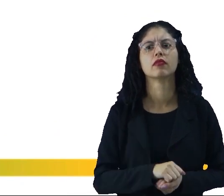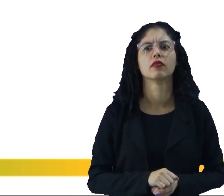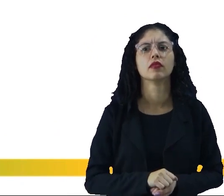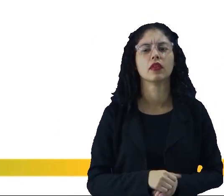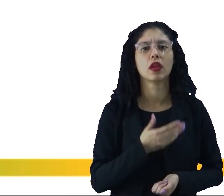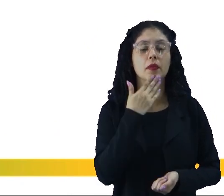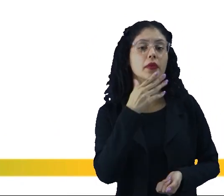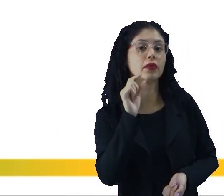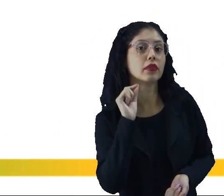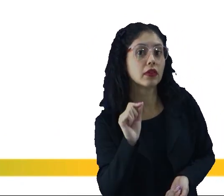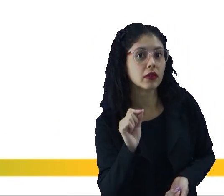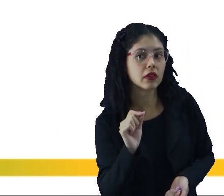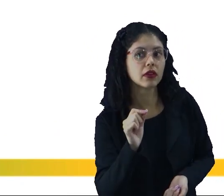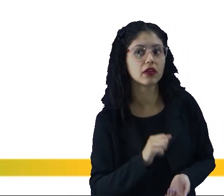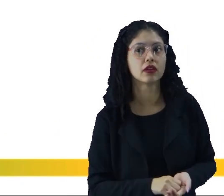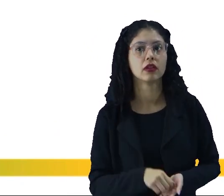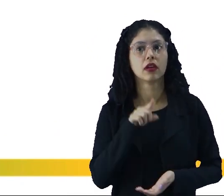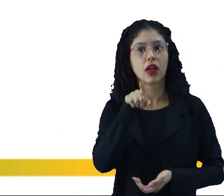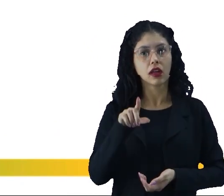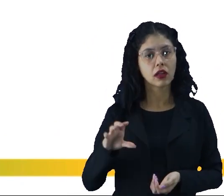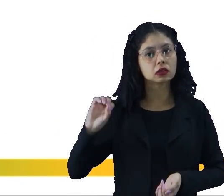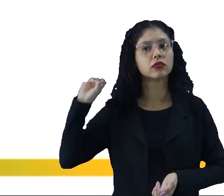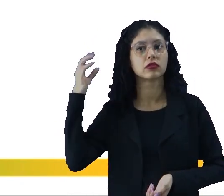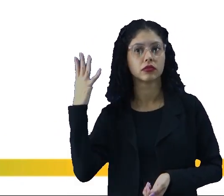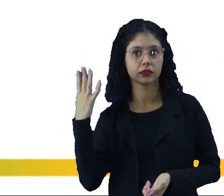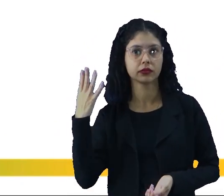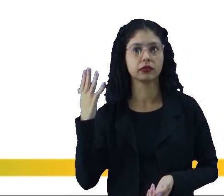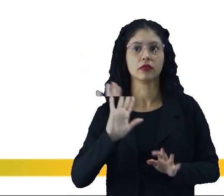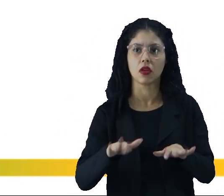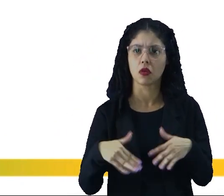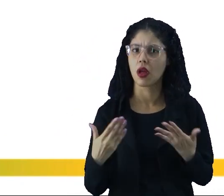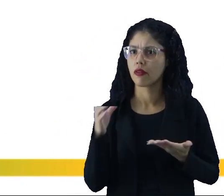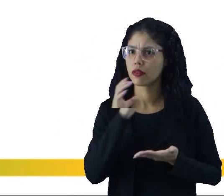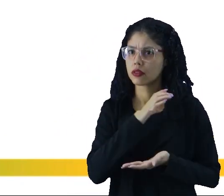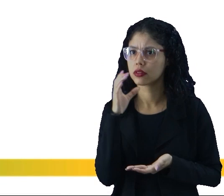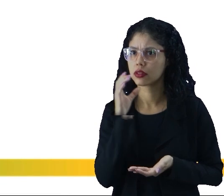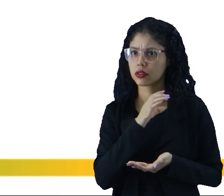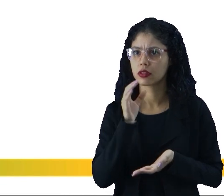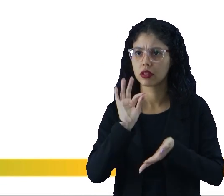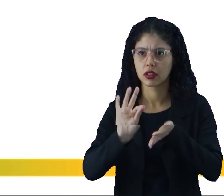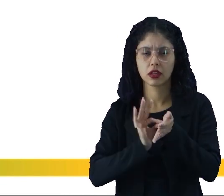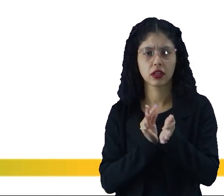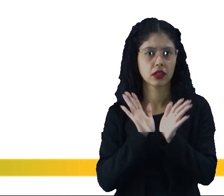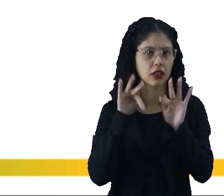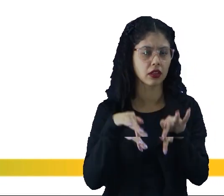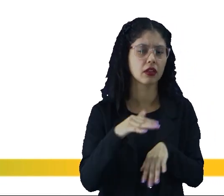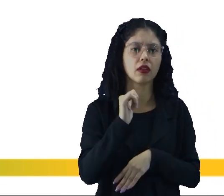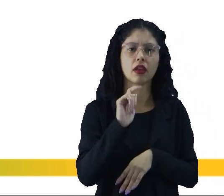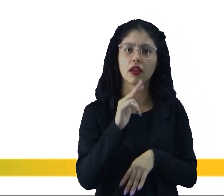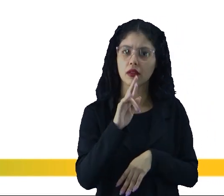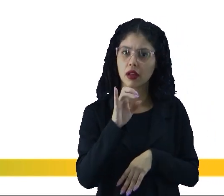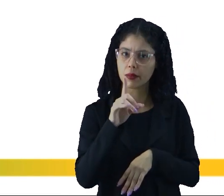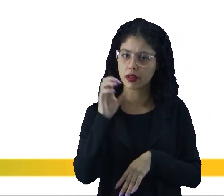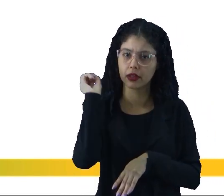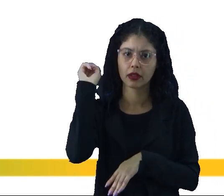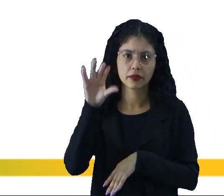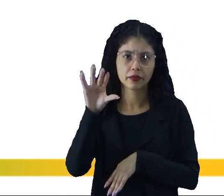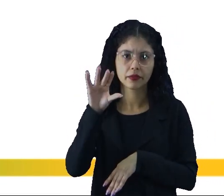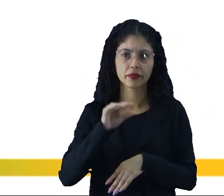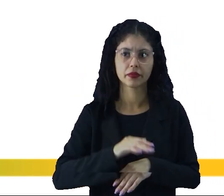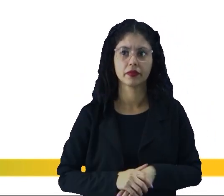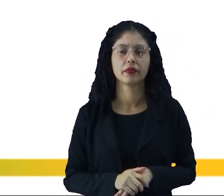ele pede o seguinte, nesse caso, qual foi a velocidade final registrada pelo